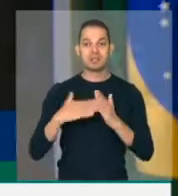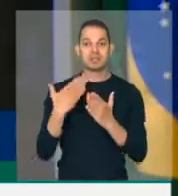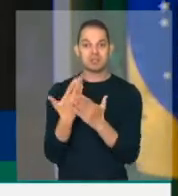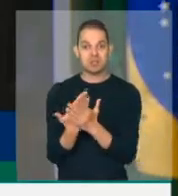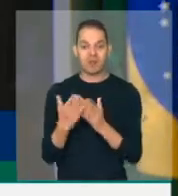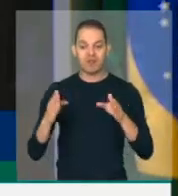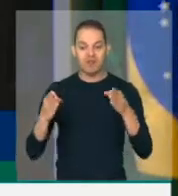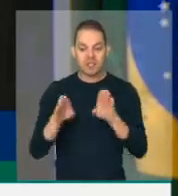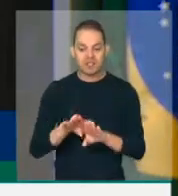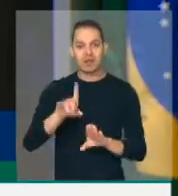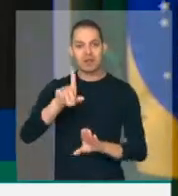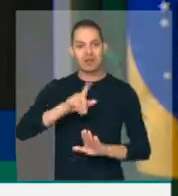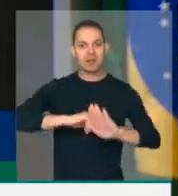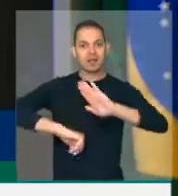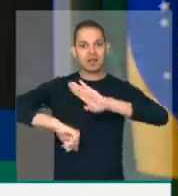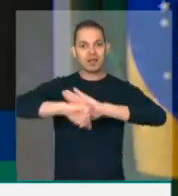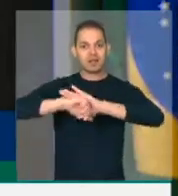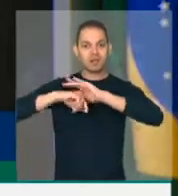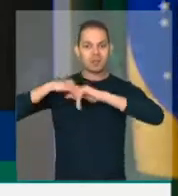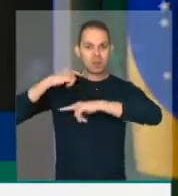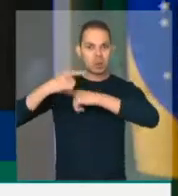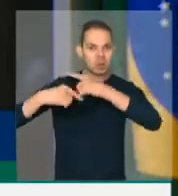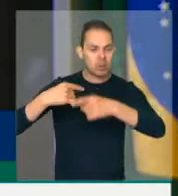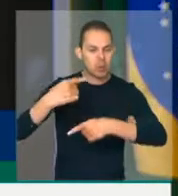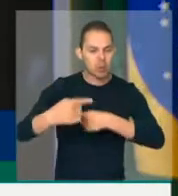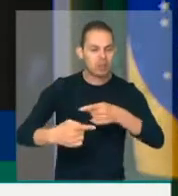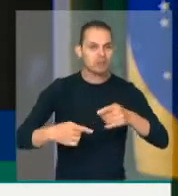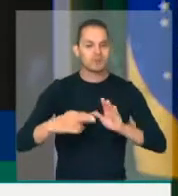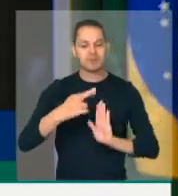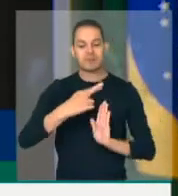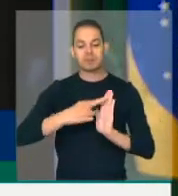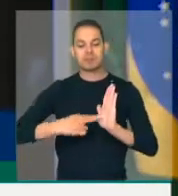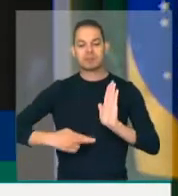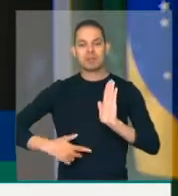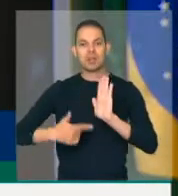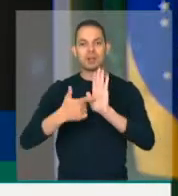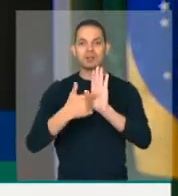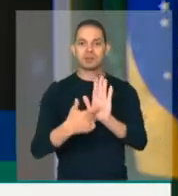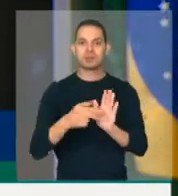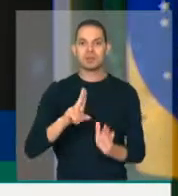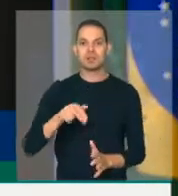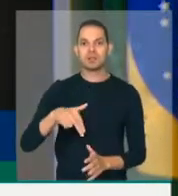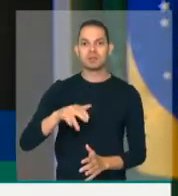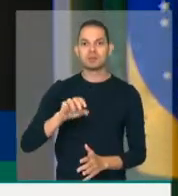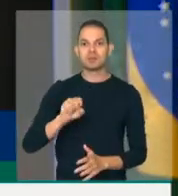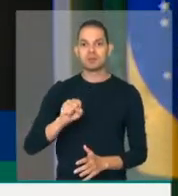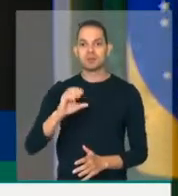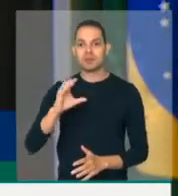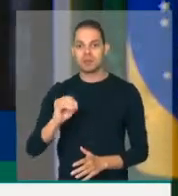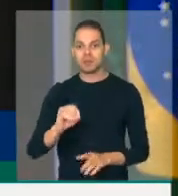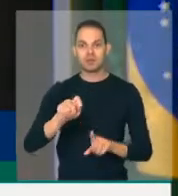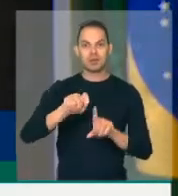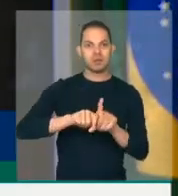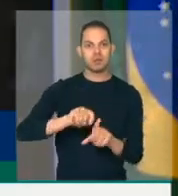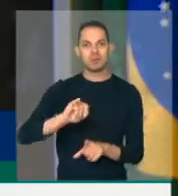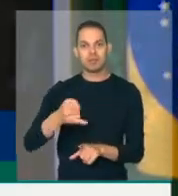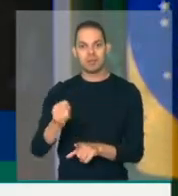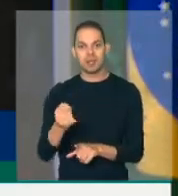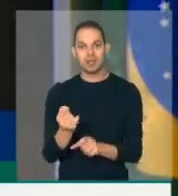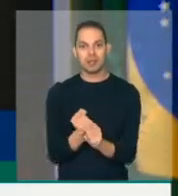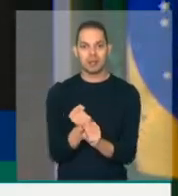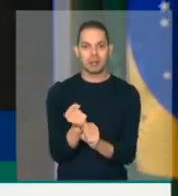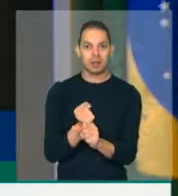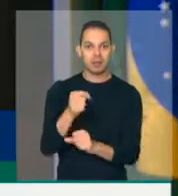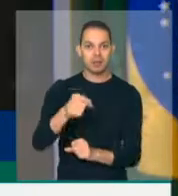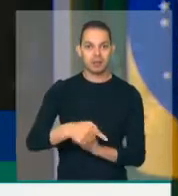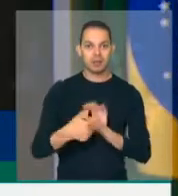crime contra as próximas gerações. Um relatório divulgado pela Unesco, em janeiro deste ano, mostrou que o